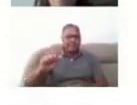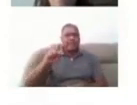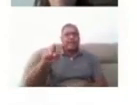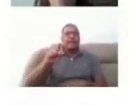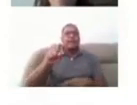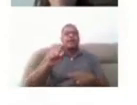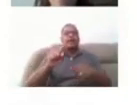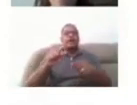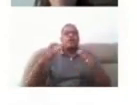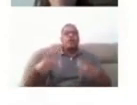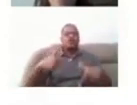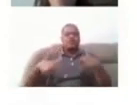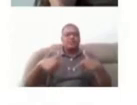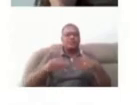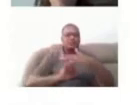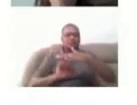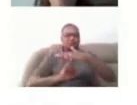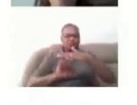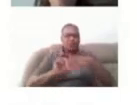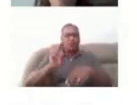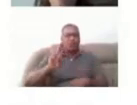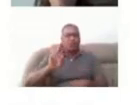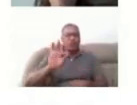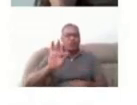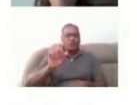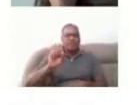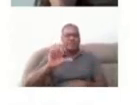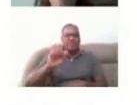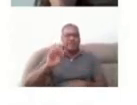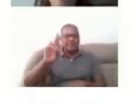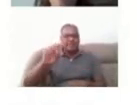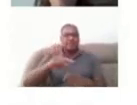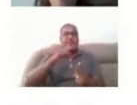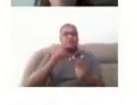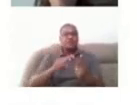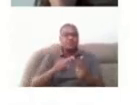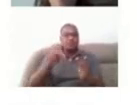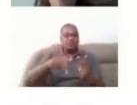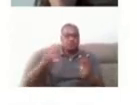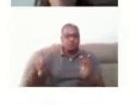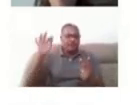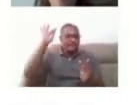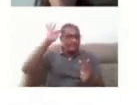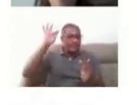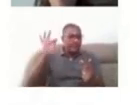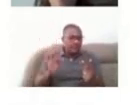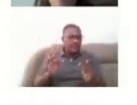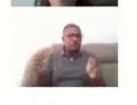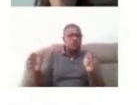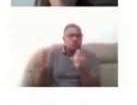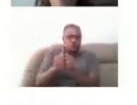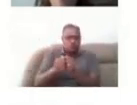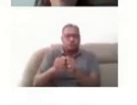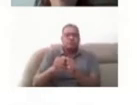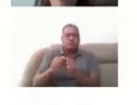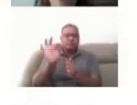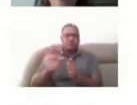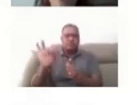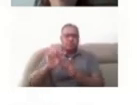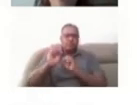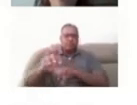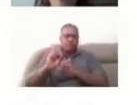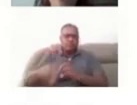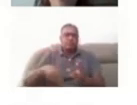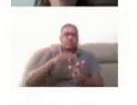São Paulo. Em seguida, ouviremos a professora doutora Fernanda Queiroz, que atua conosco na FACED UFBA. E, por fim, o professor